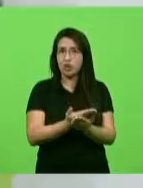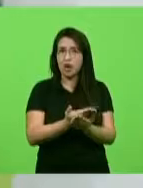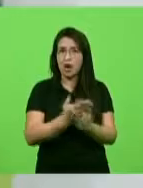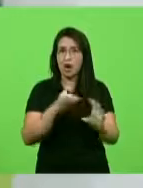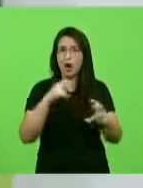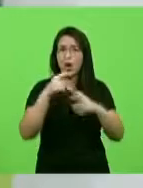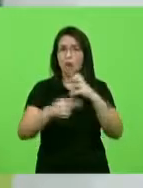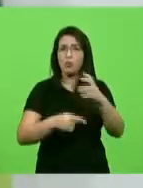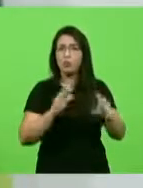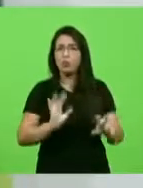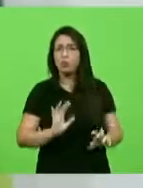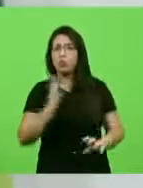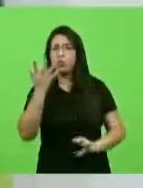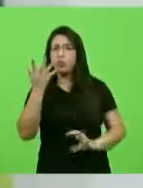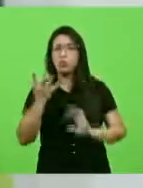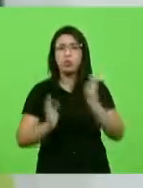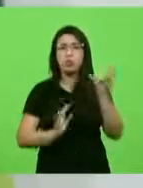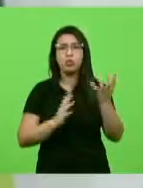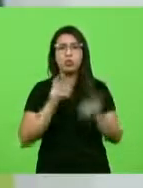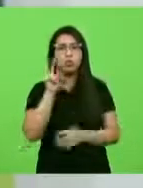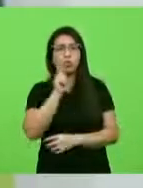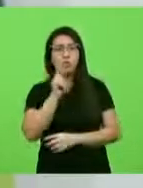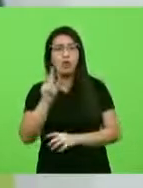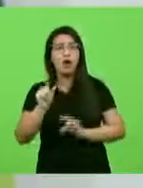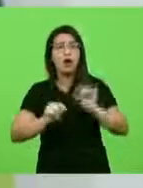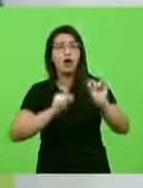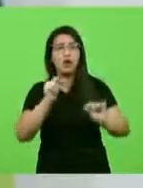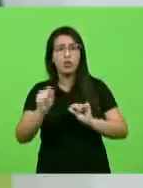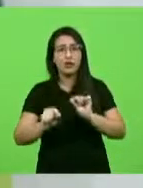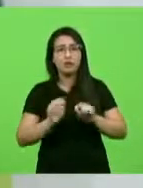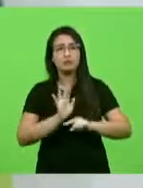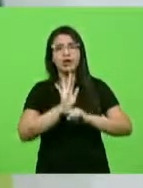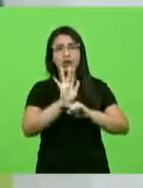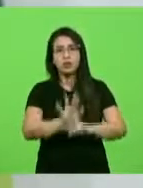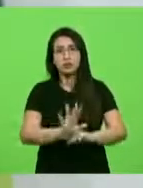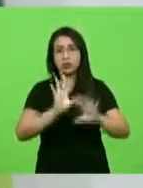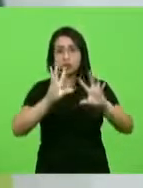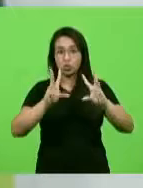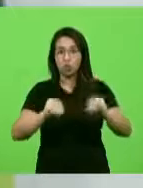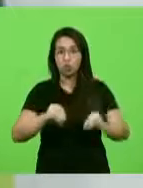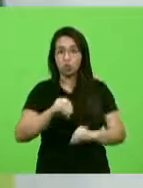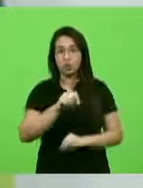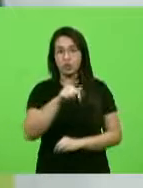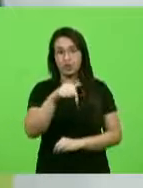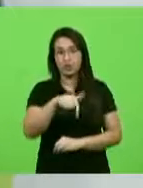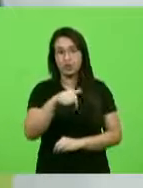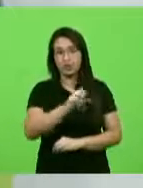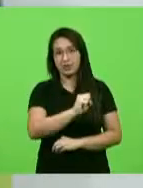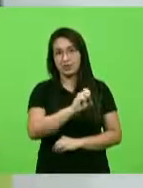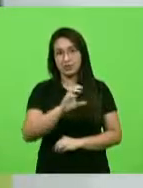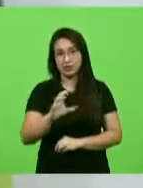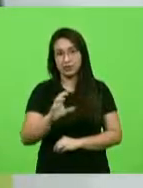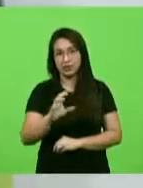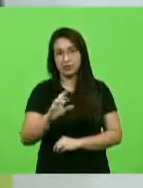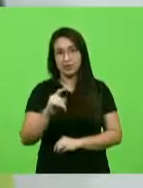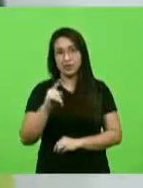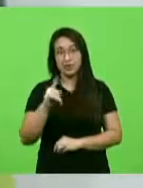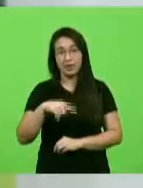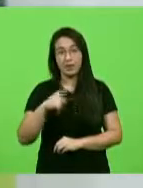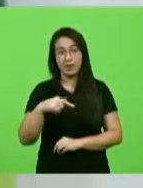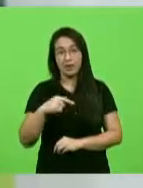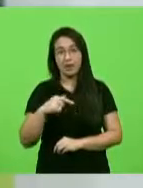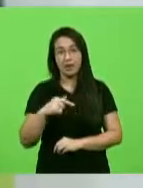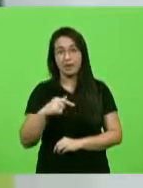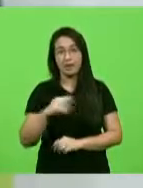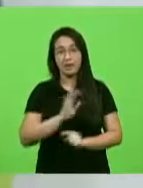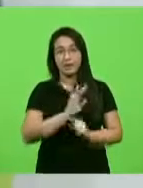Vai ajudar consideravelmente cada cidadão catarinense nisso aí, porque faz parte de uma cadeia. Algo que aconteceu